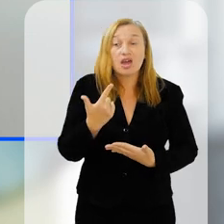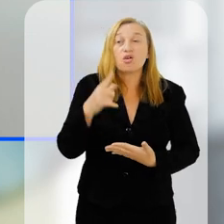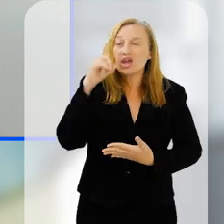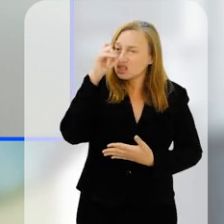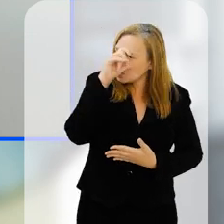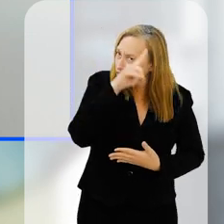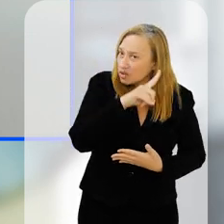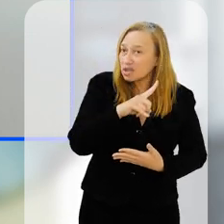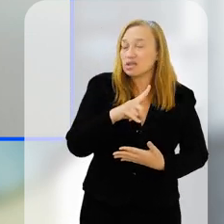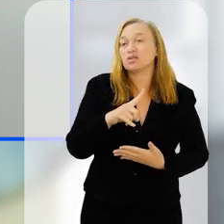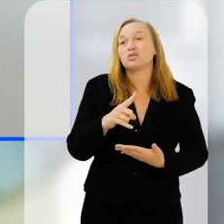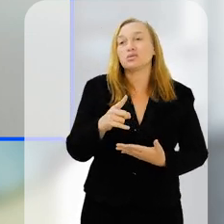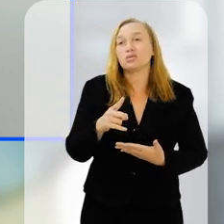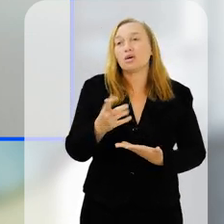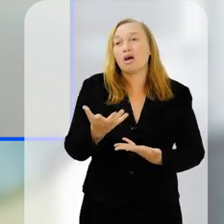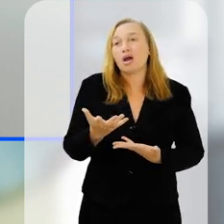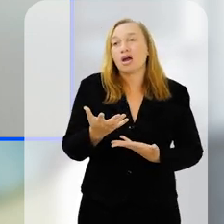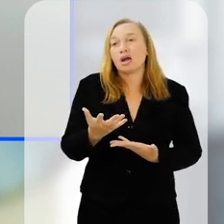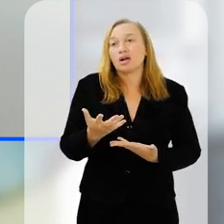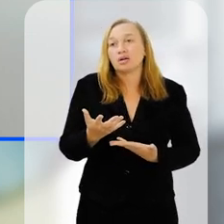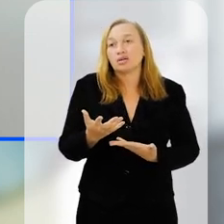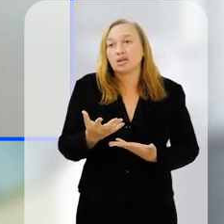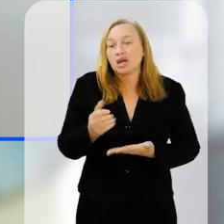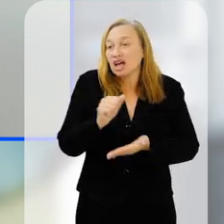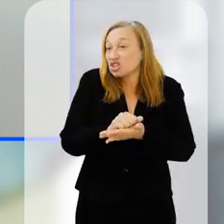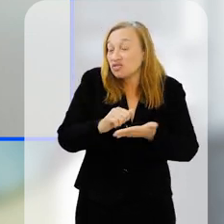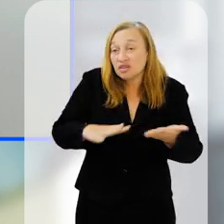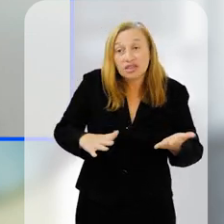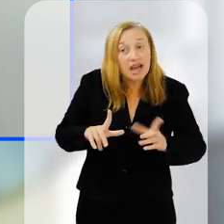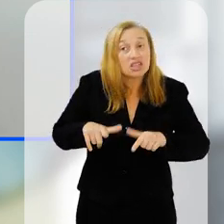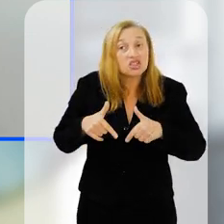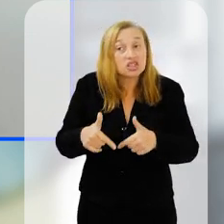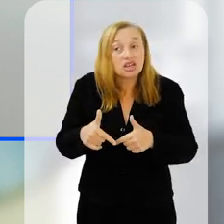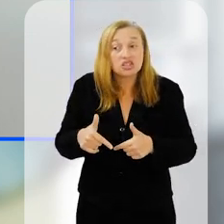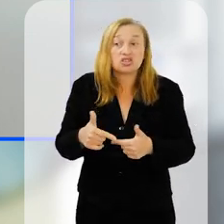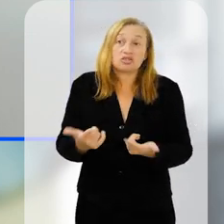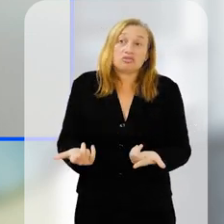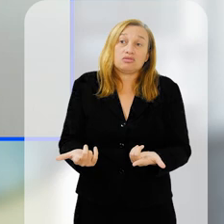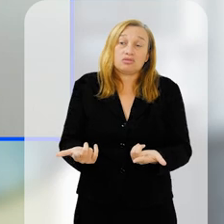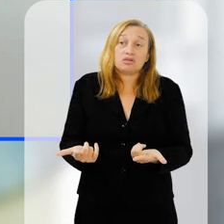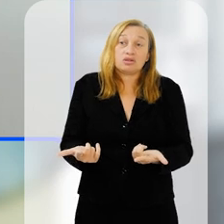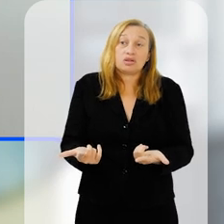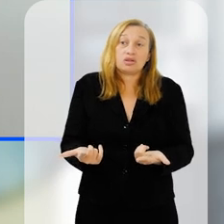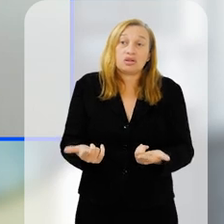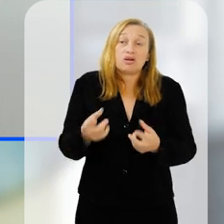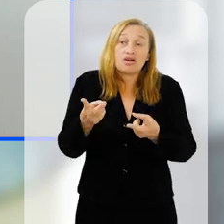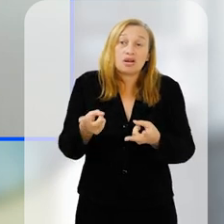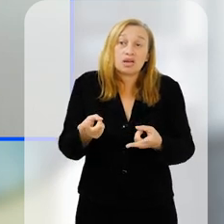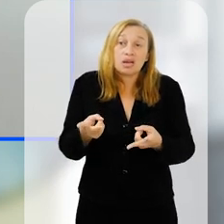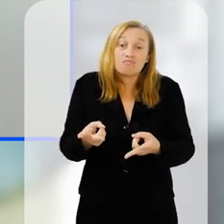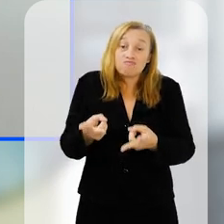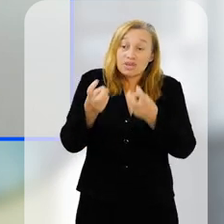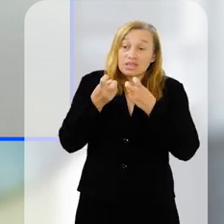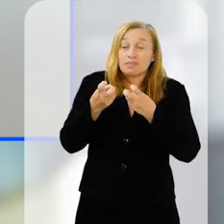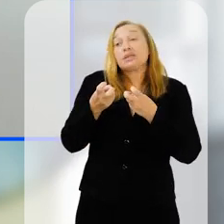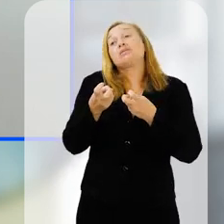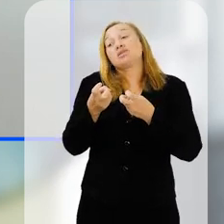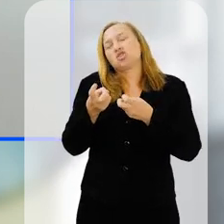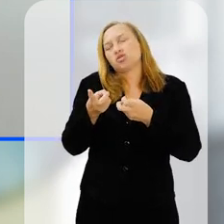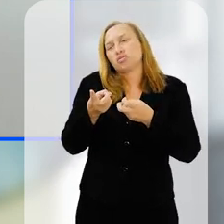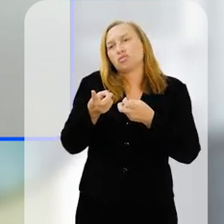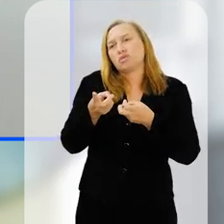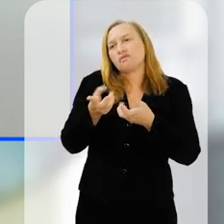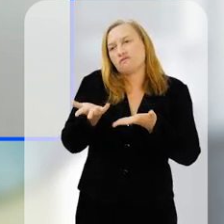com sono e como é difícil aplicar as atividades que elas têm na programação, então, é muito perceptível